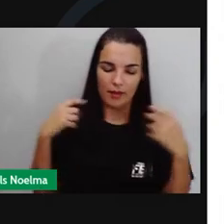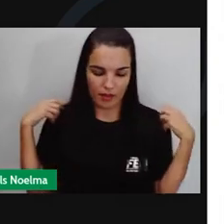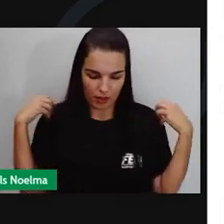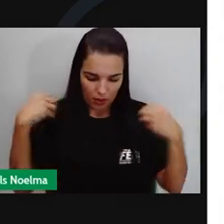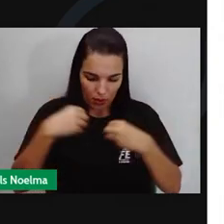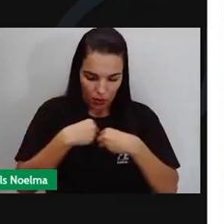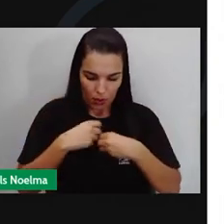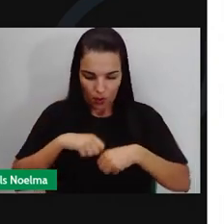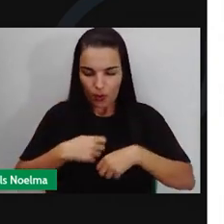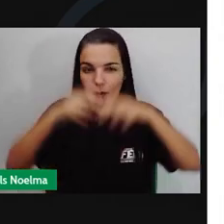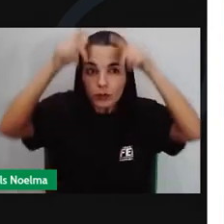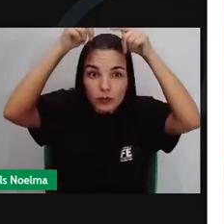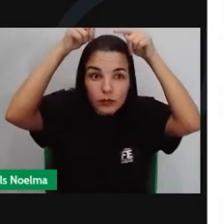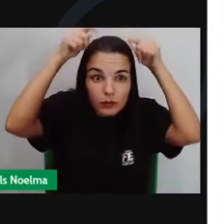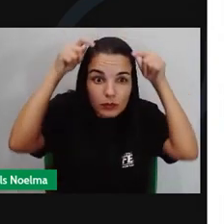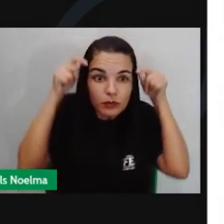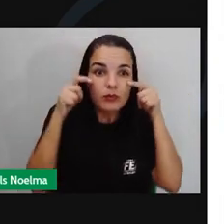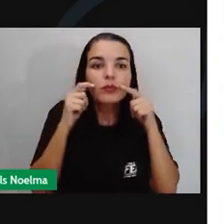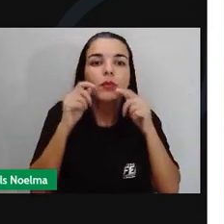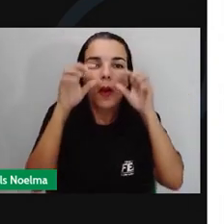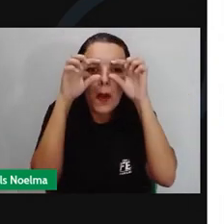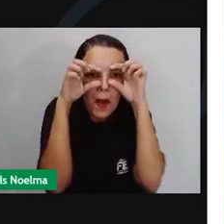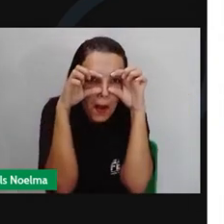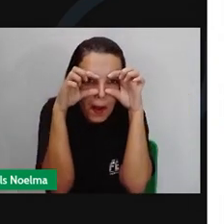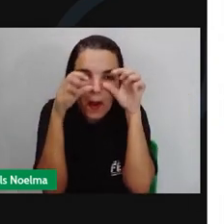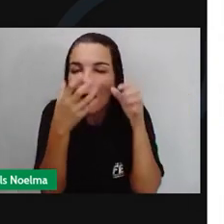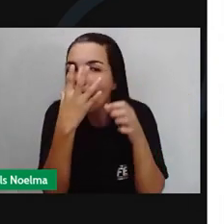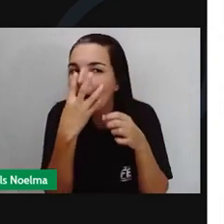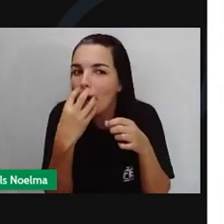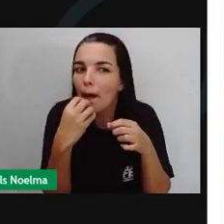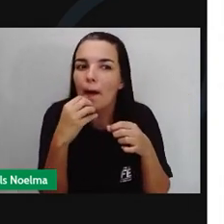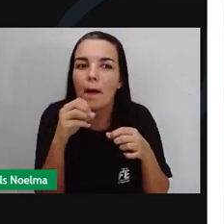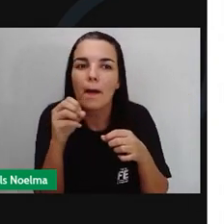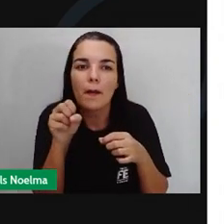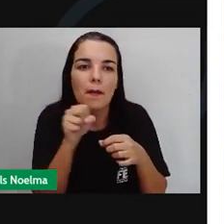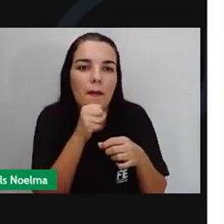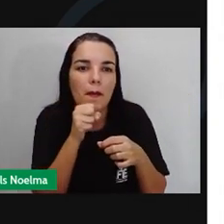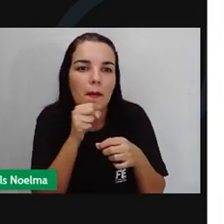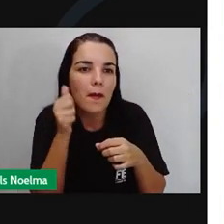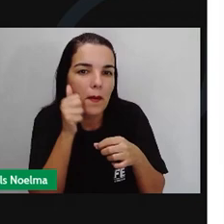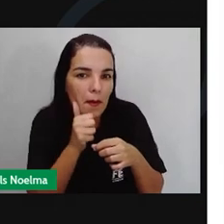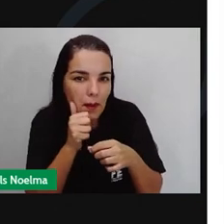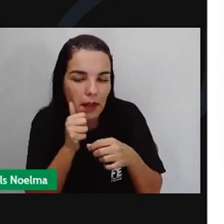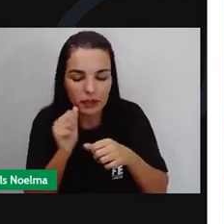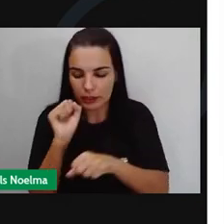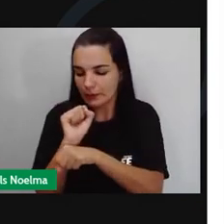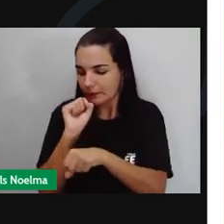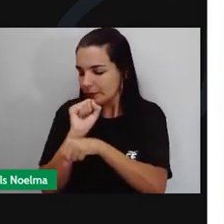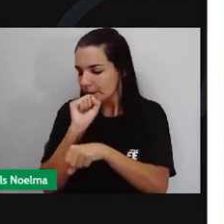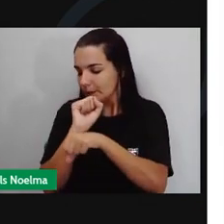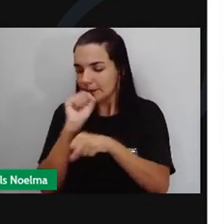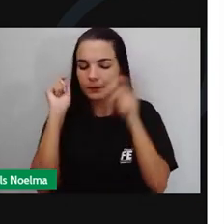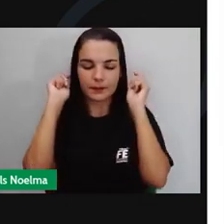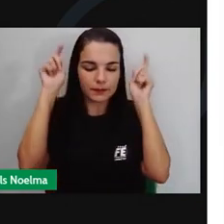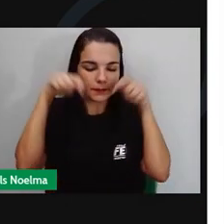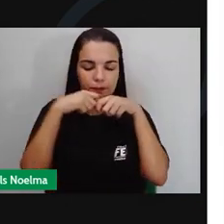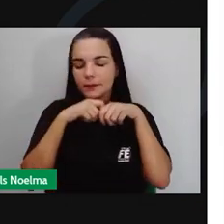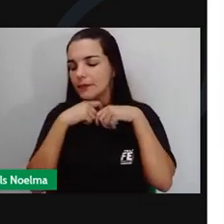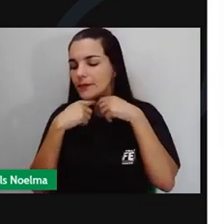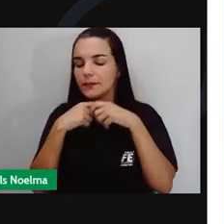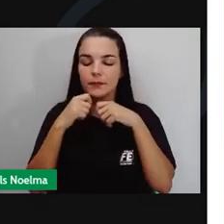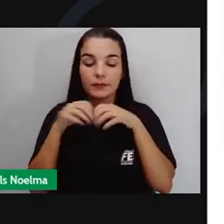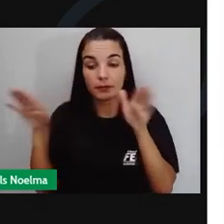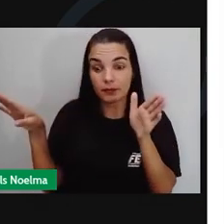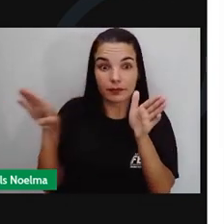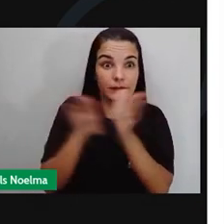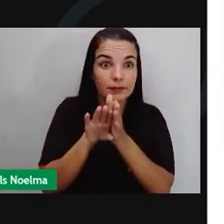roupa da vovó Pôs a toca E o óculos da vovó E ficou esperando A chapéuzinho vermelho chegar Quando a chapéuzinho